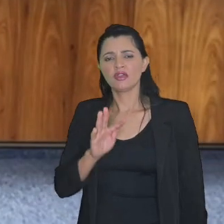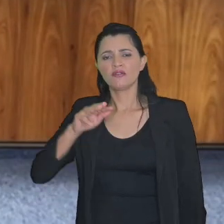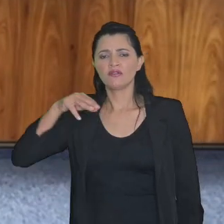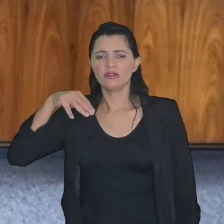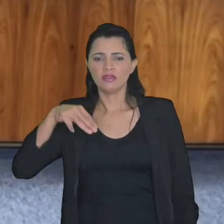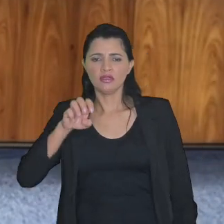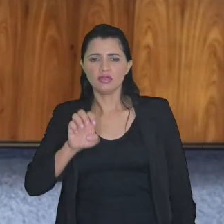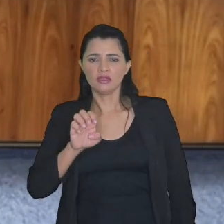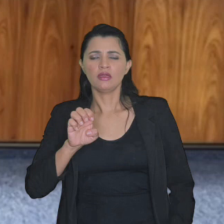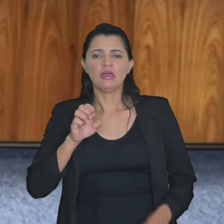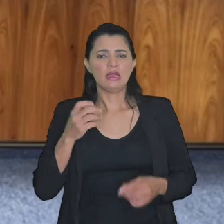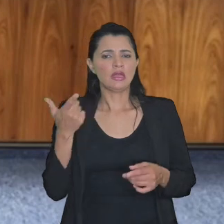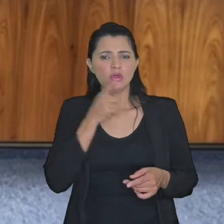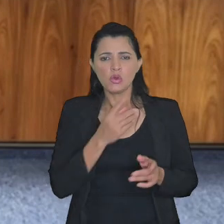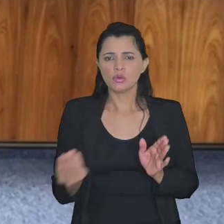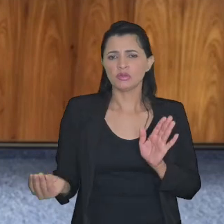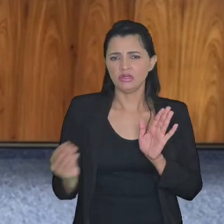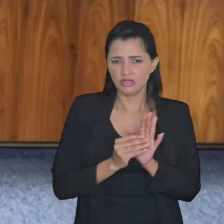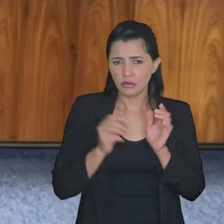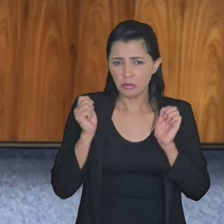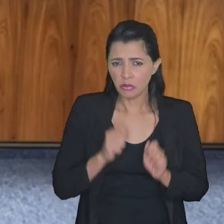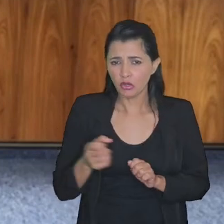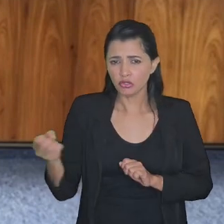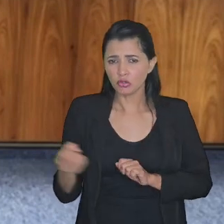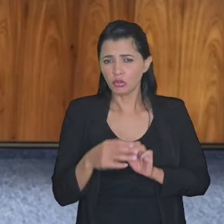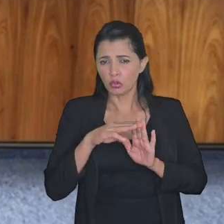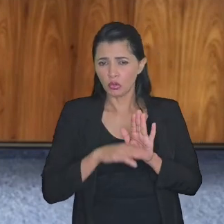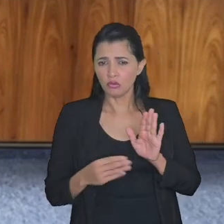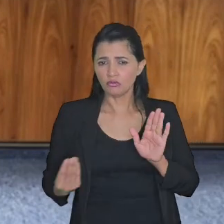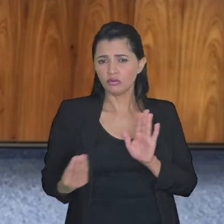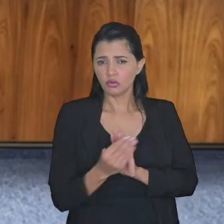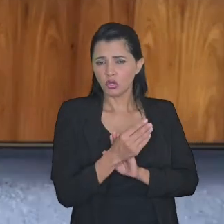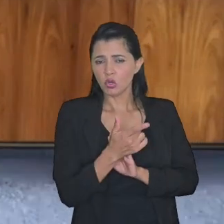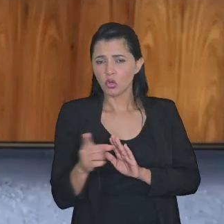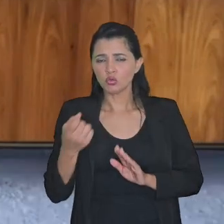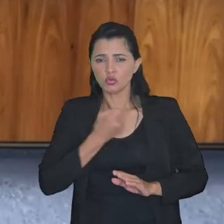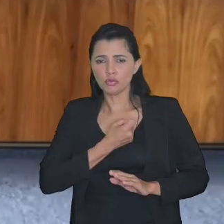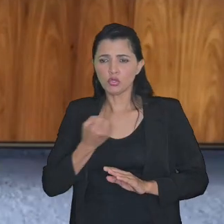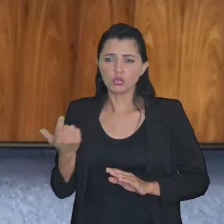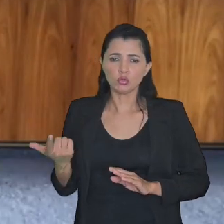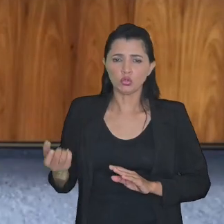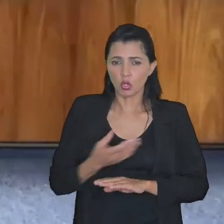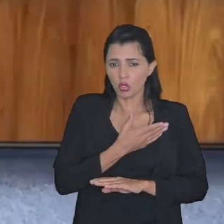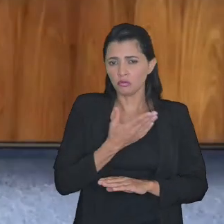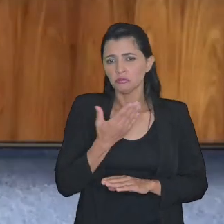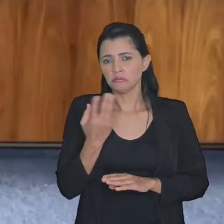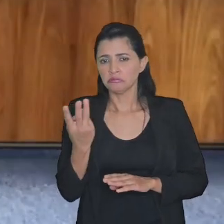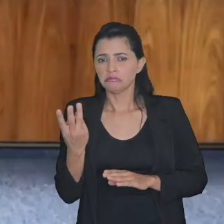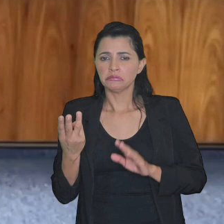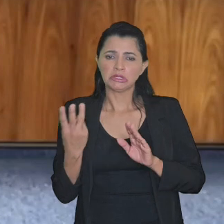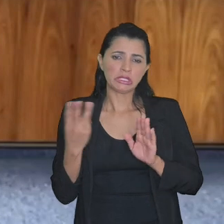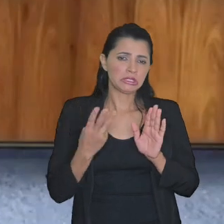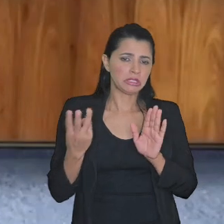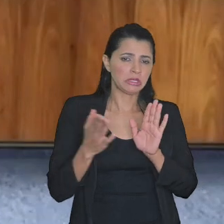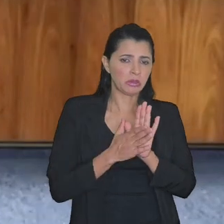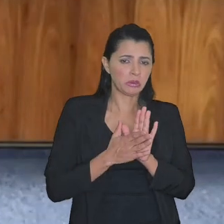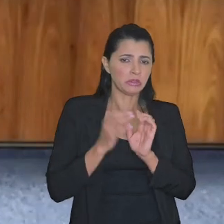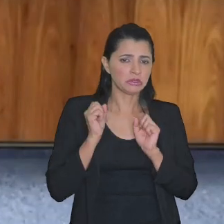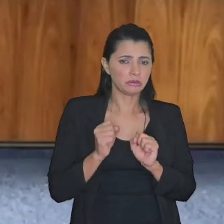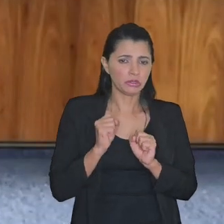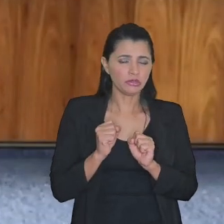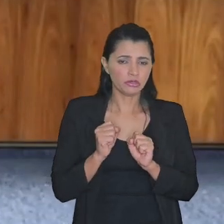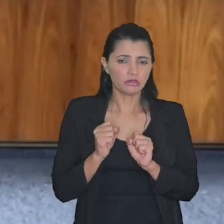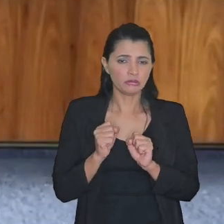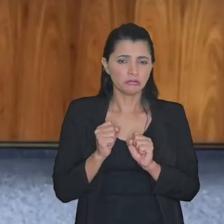contribuinte não conseguir aderir poderá enviar novo formulário com novos patamares ou seja uma tréplica uma terceira proposta é a pergunta